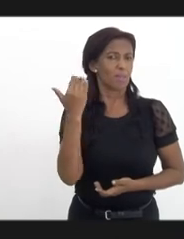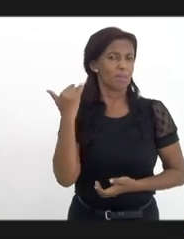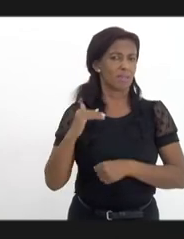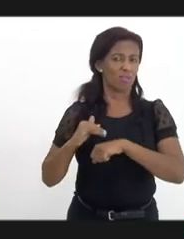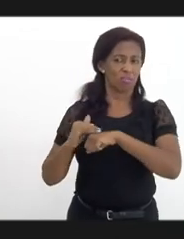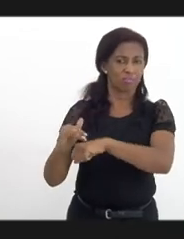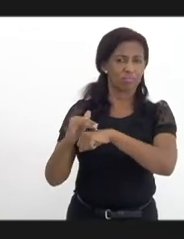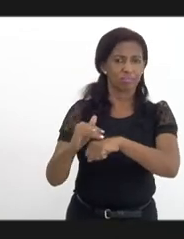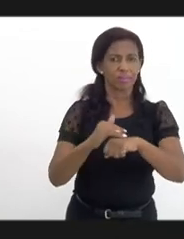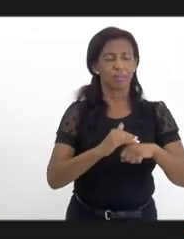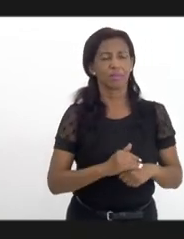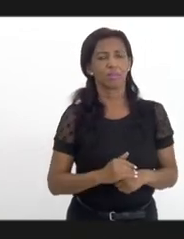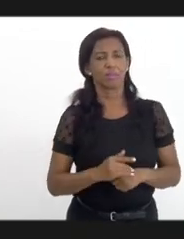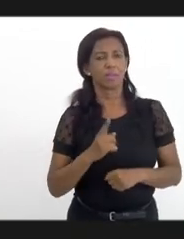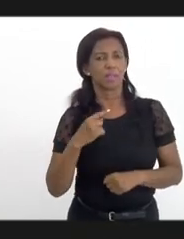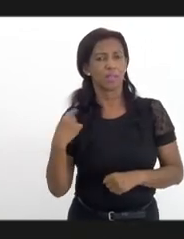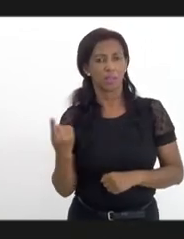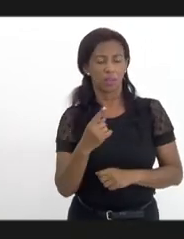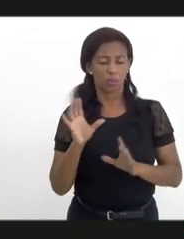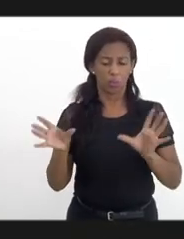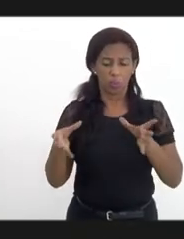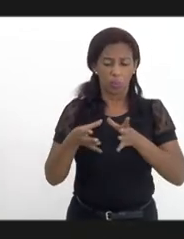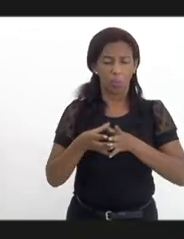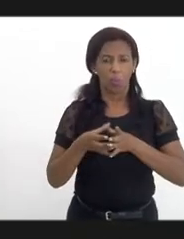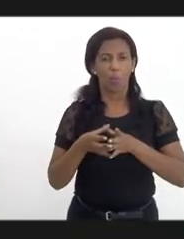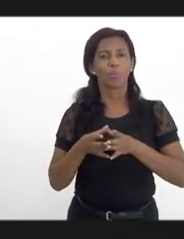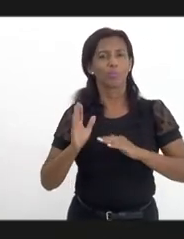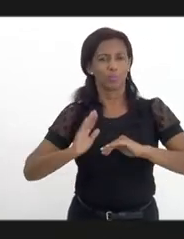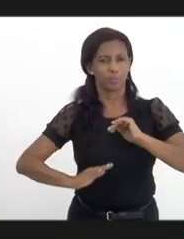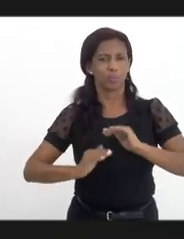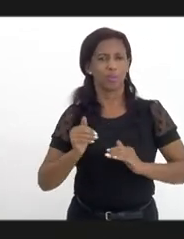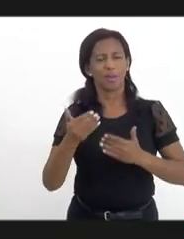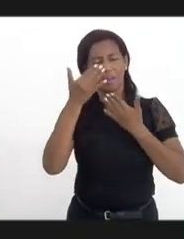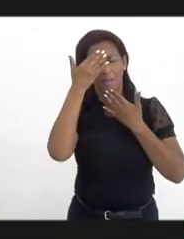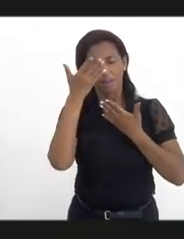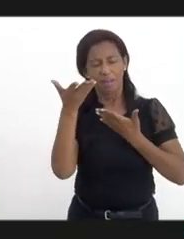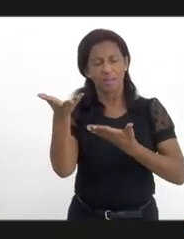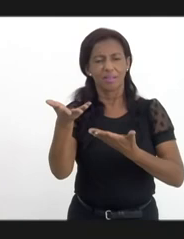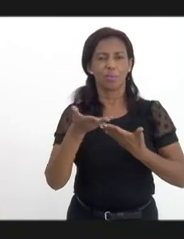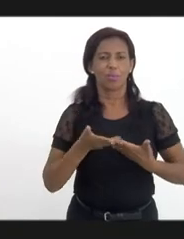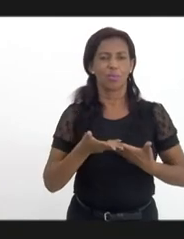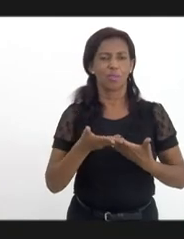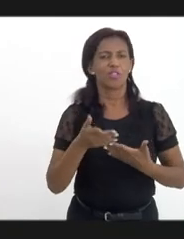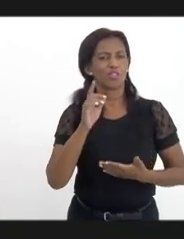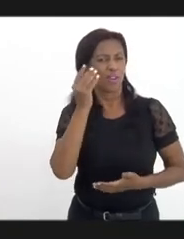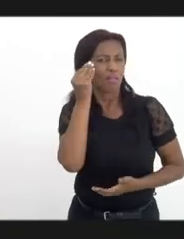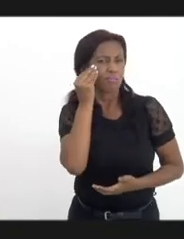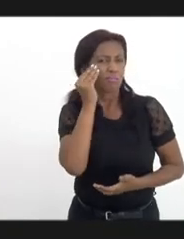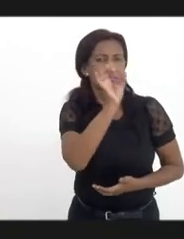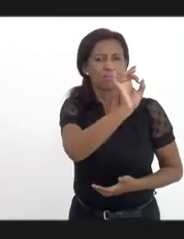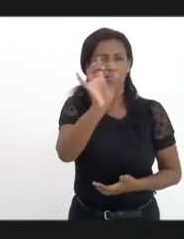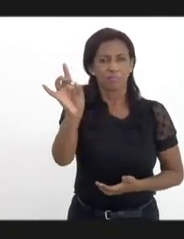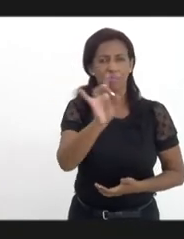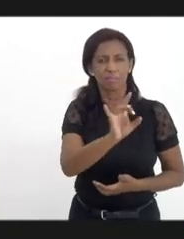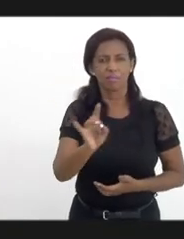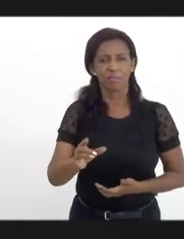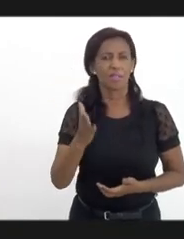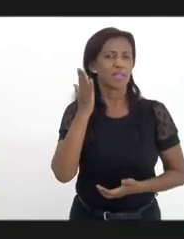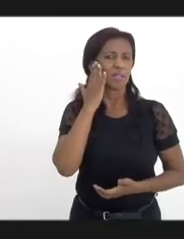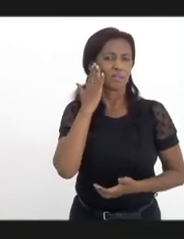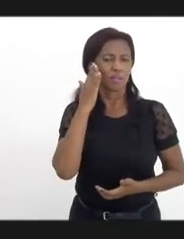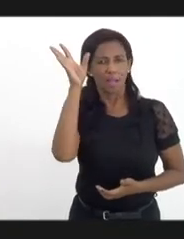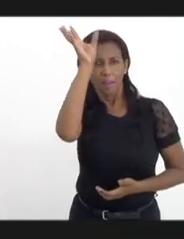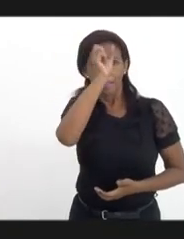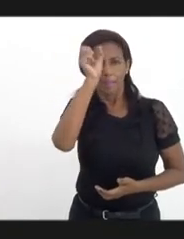e estamos montando a nossa equipe. Gostaria de agradecer o convite, ouvir a todos. E eu sei que é de muito